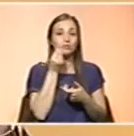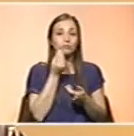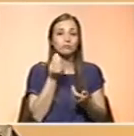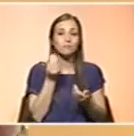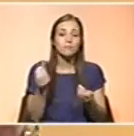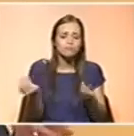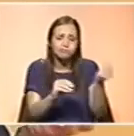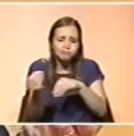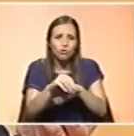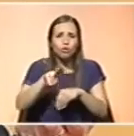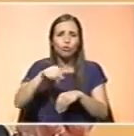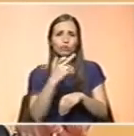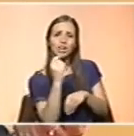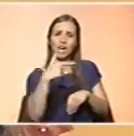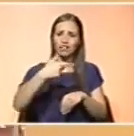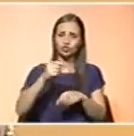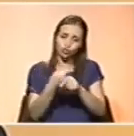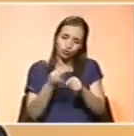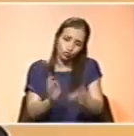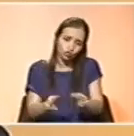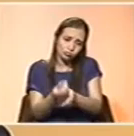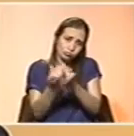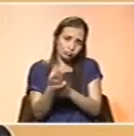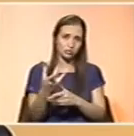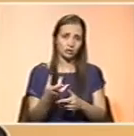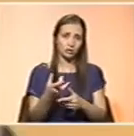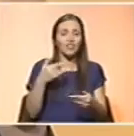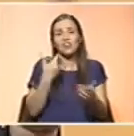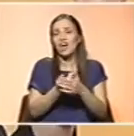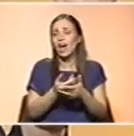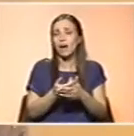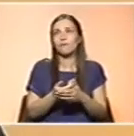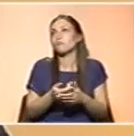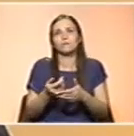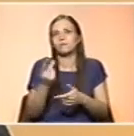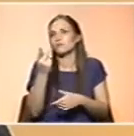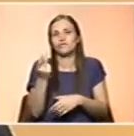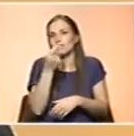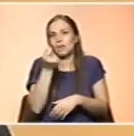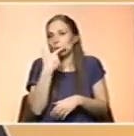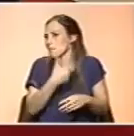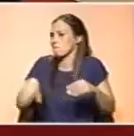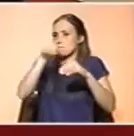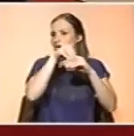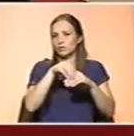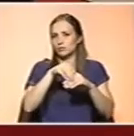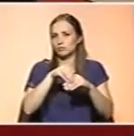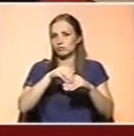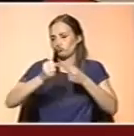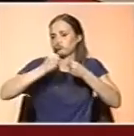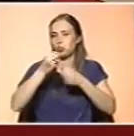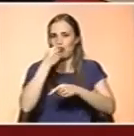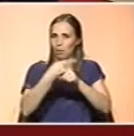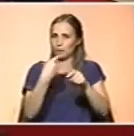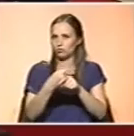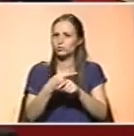nutrientes nos alimentos que já produzimos, torná-los como que super vitaminais. Superalimentos, exatamente. E sem riscos